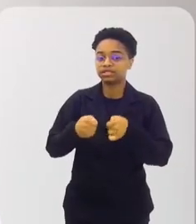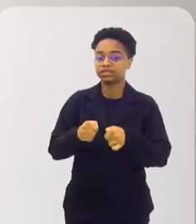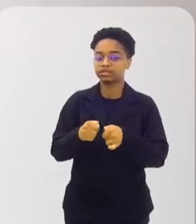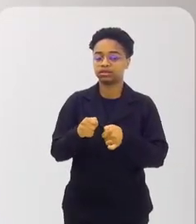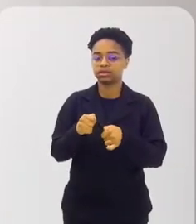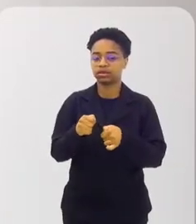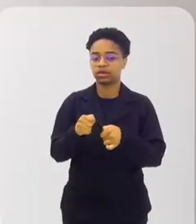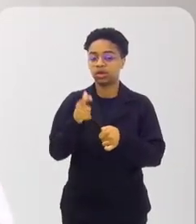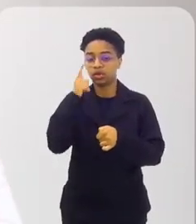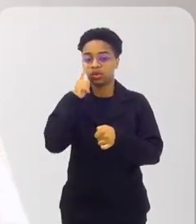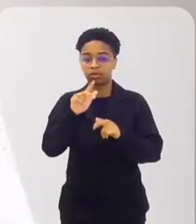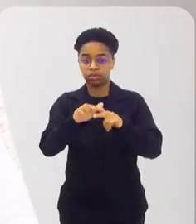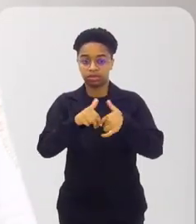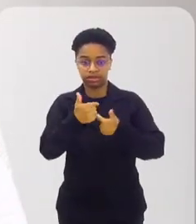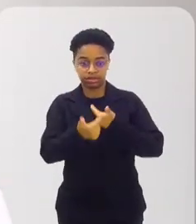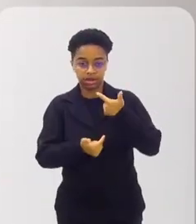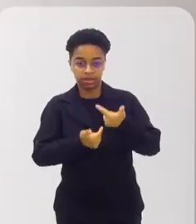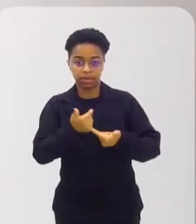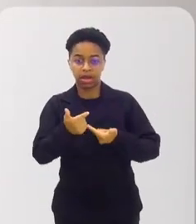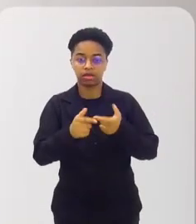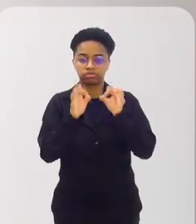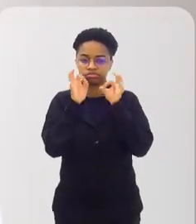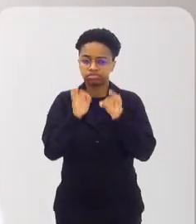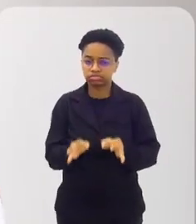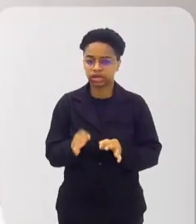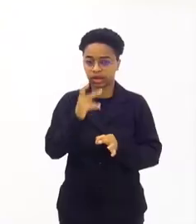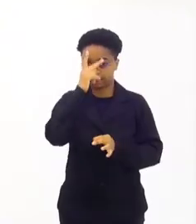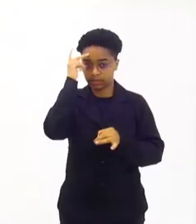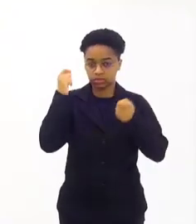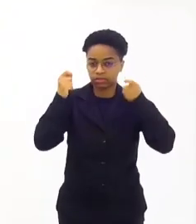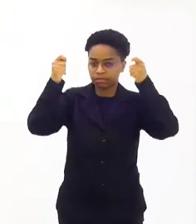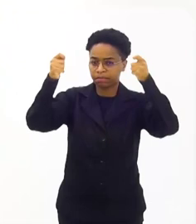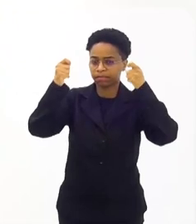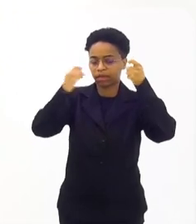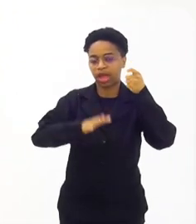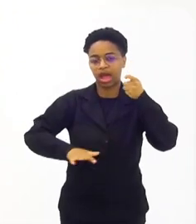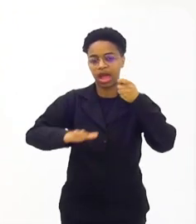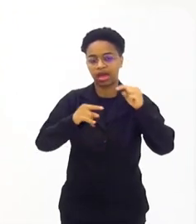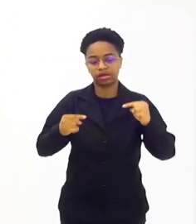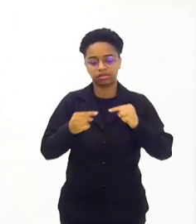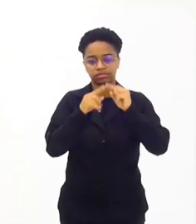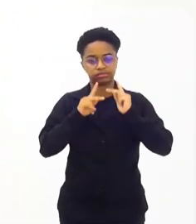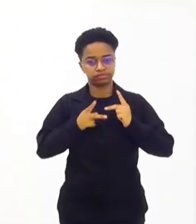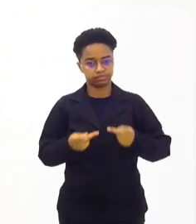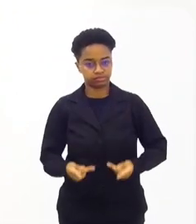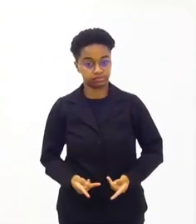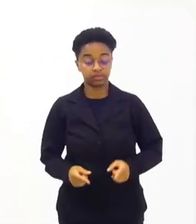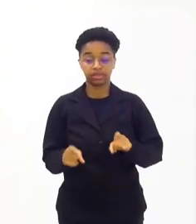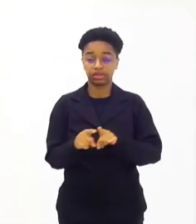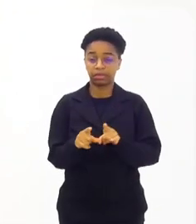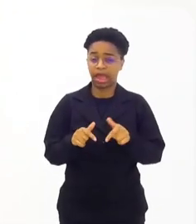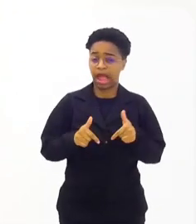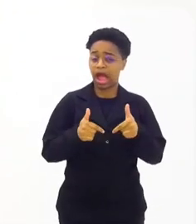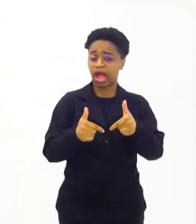com o trabalho, com dignidade, daqueles que são militantes da causa humanitária, que vão agir exatamente